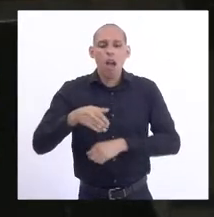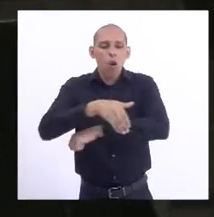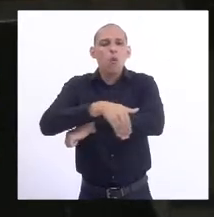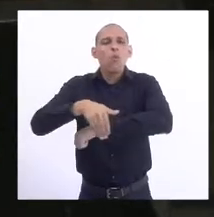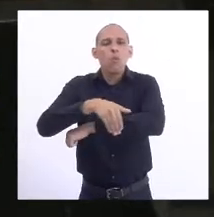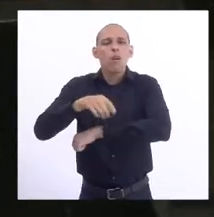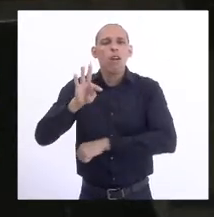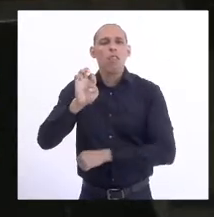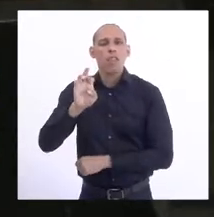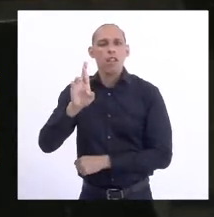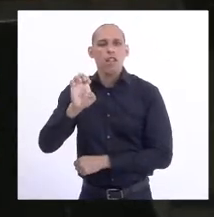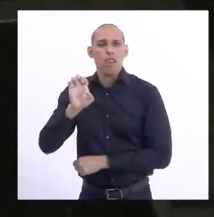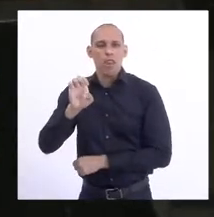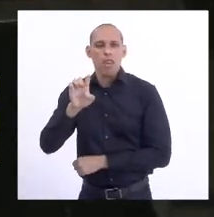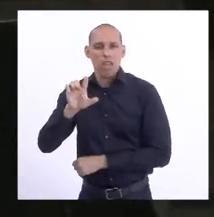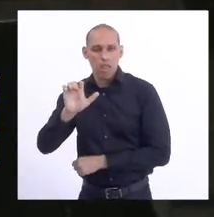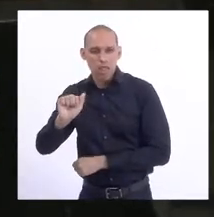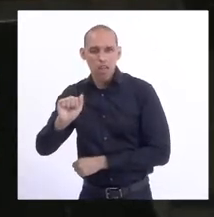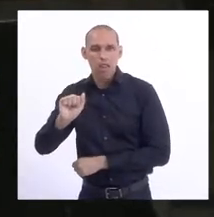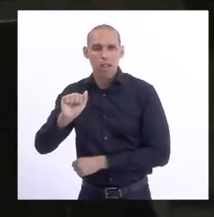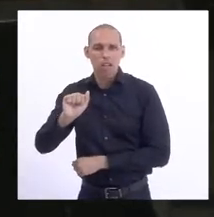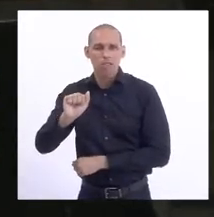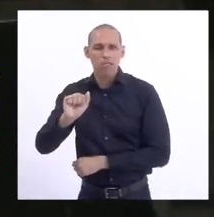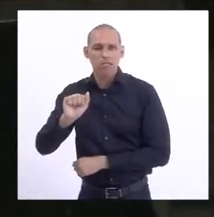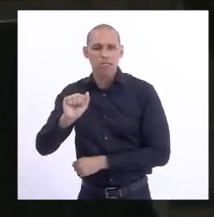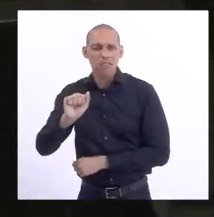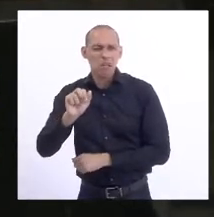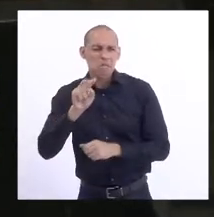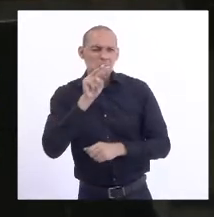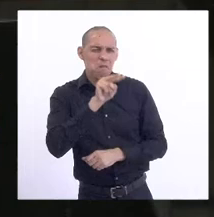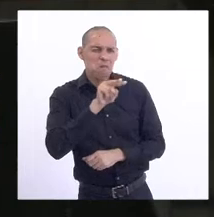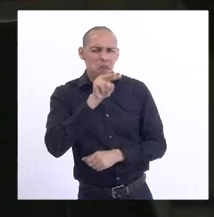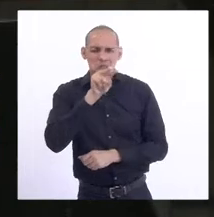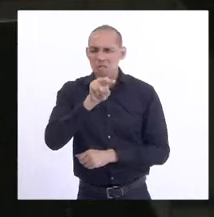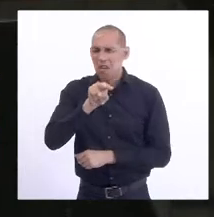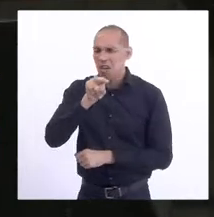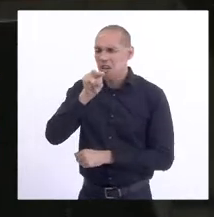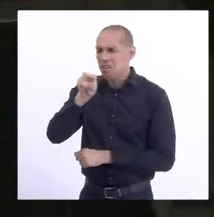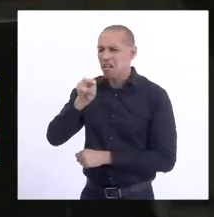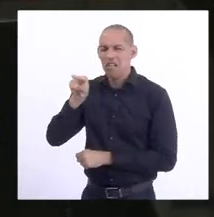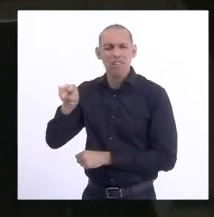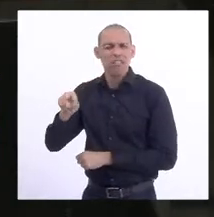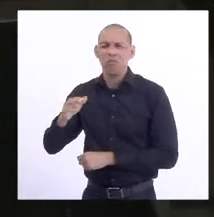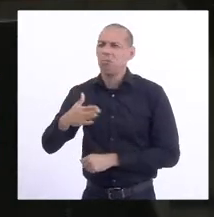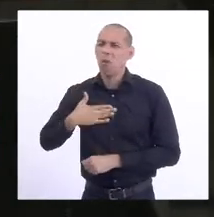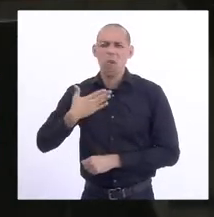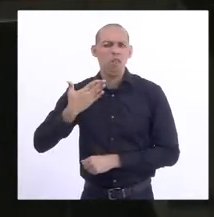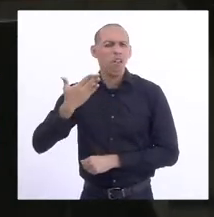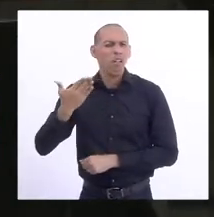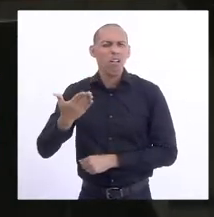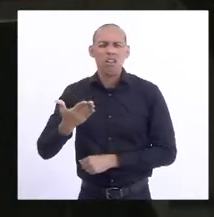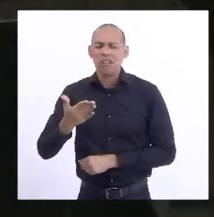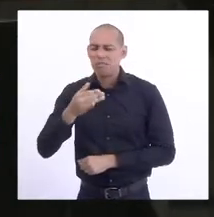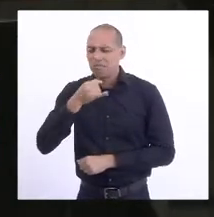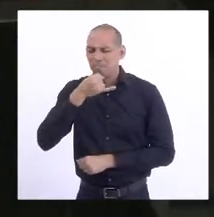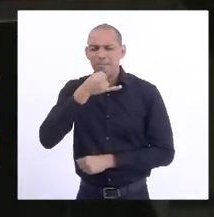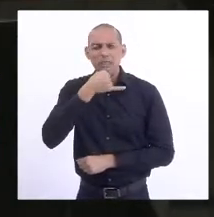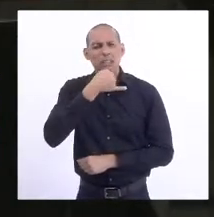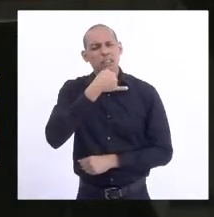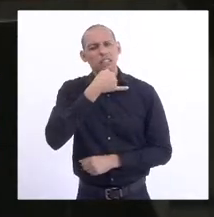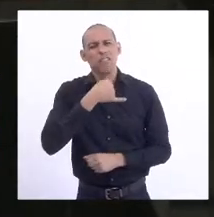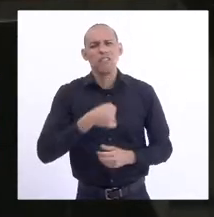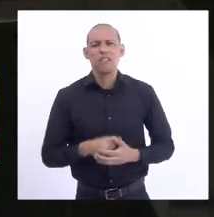Tereza. as imagens chocantes de uma tristeza que só nos suscita